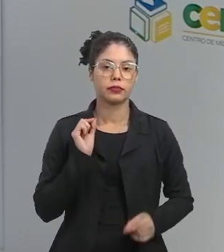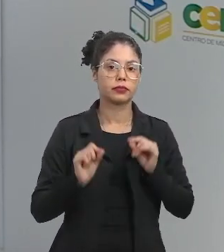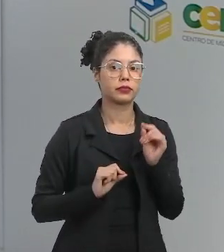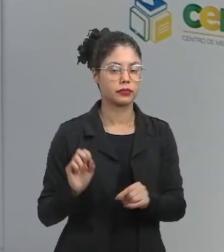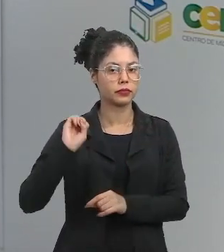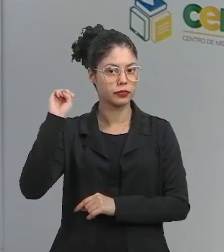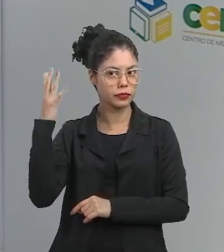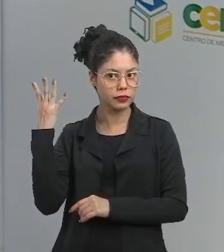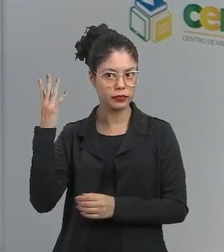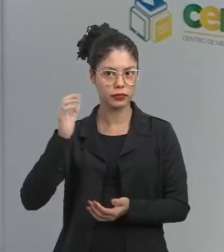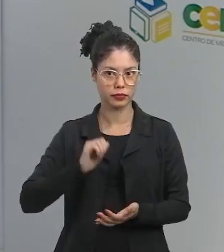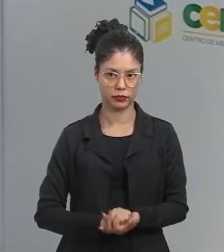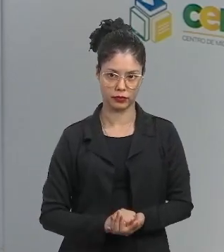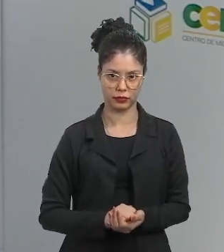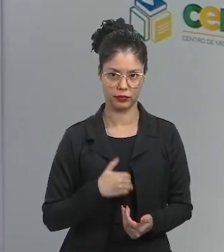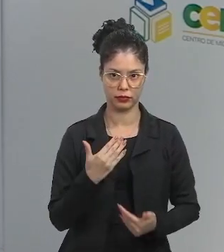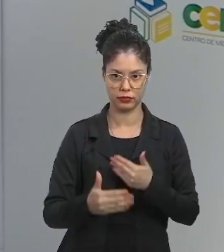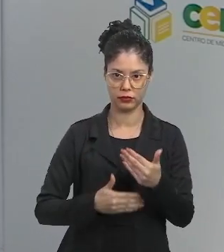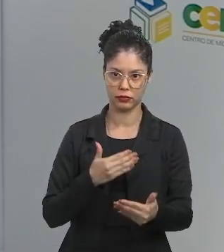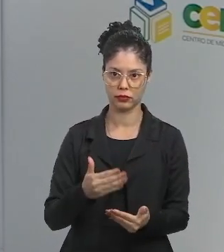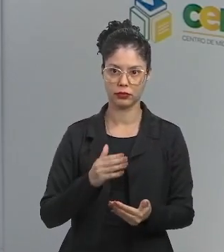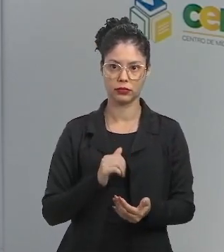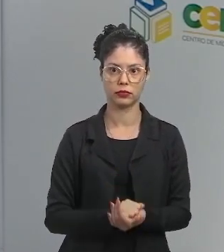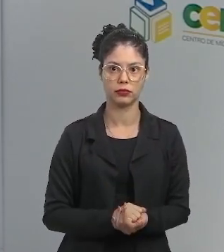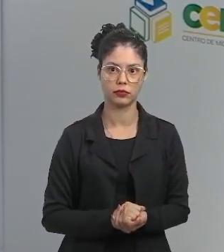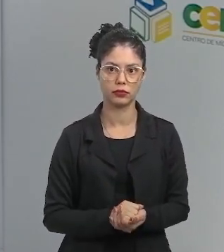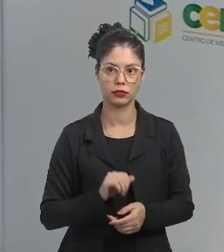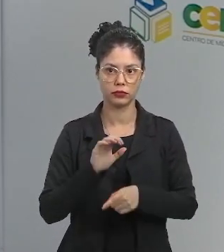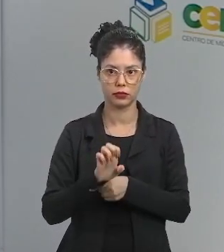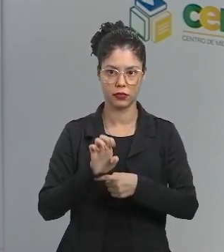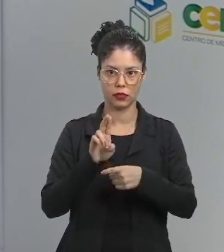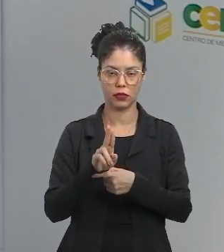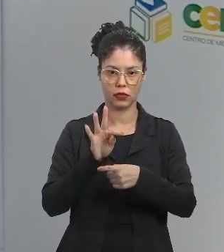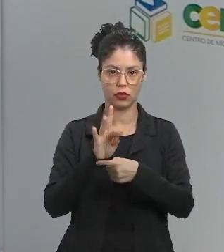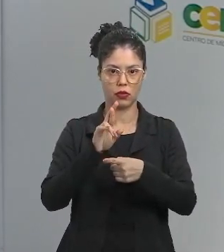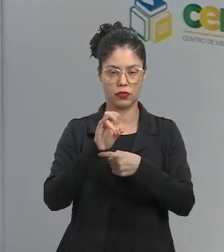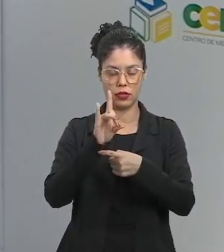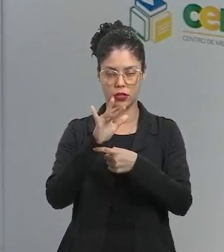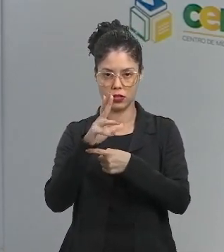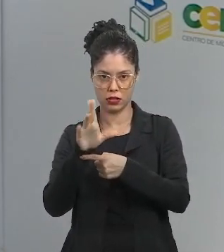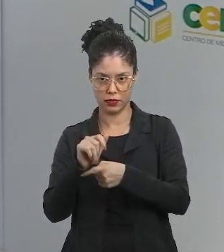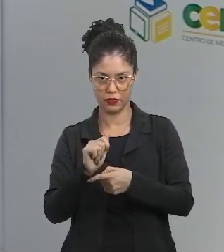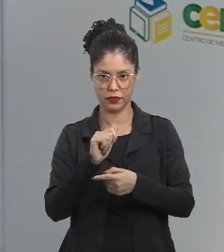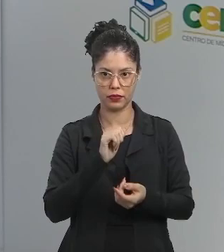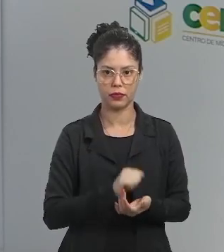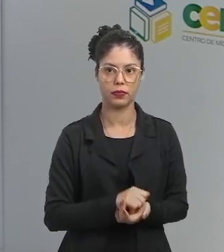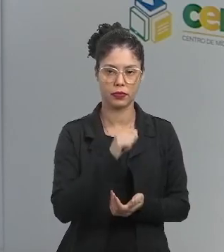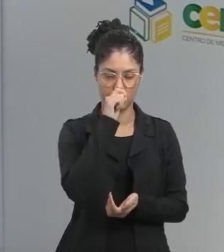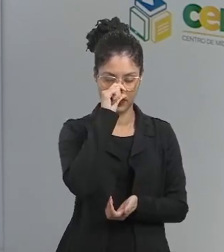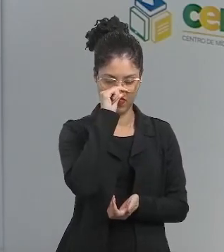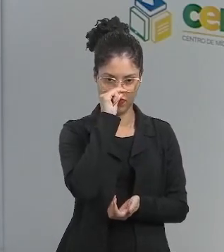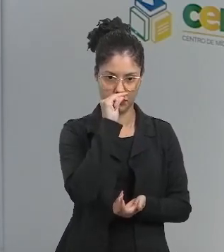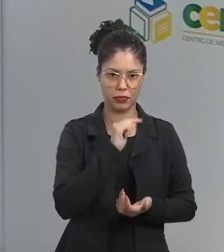acontecer? Vai acontecer um processo chamado eutrofização, ou eutroficação.